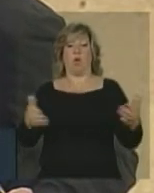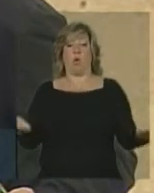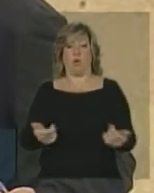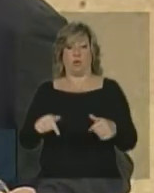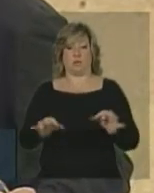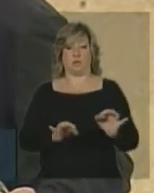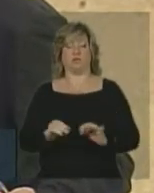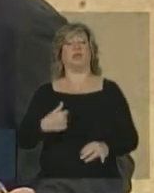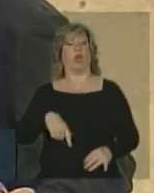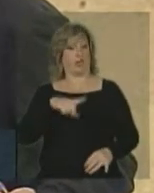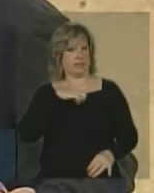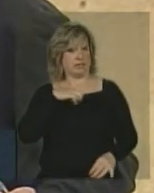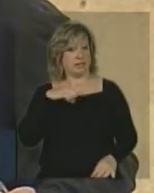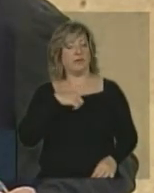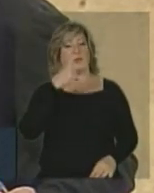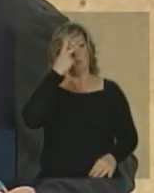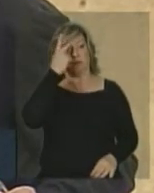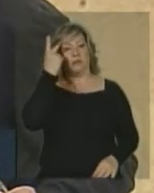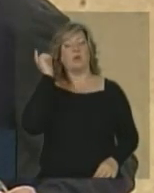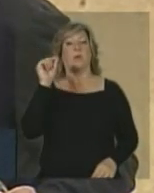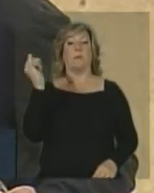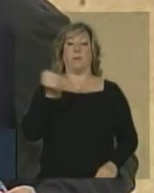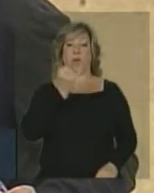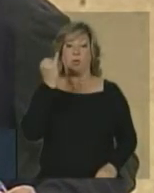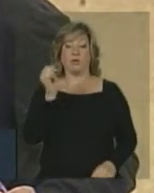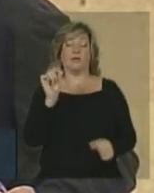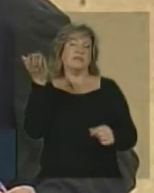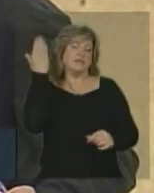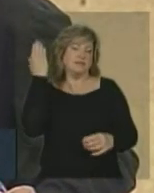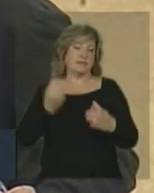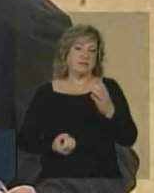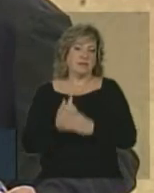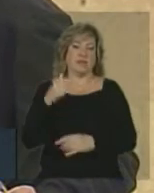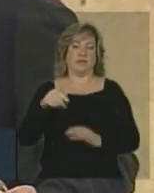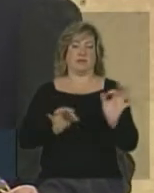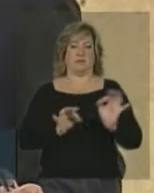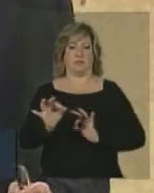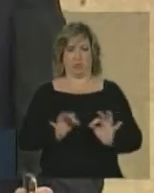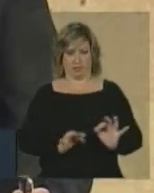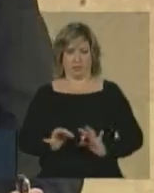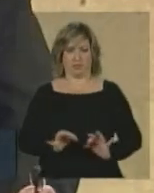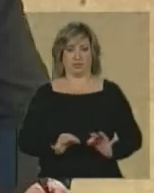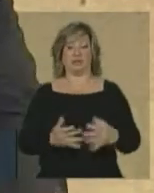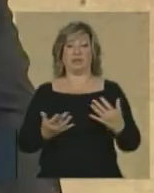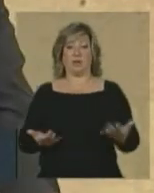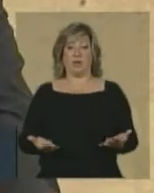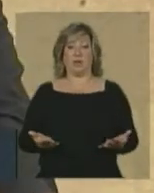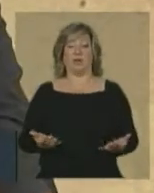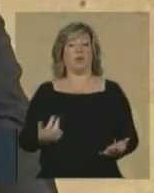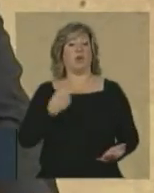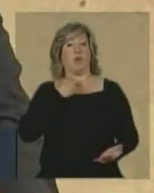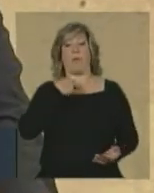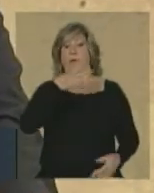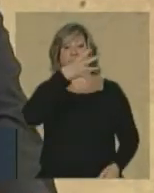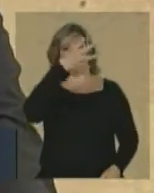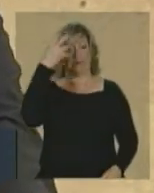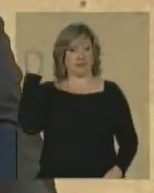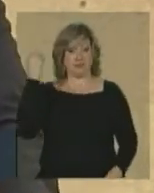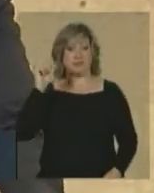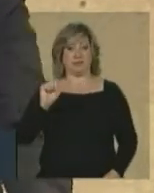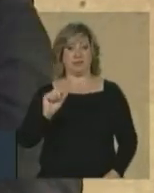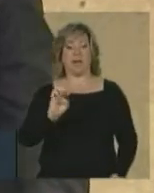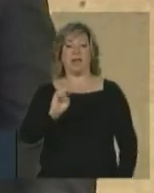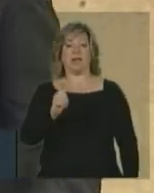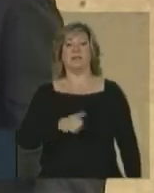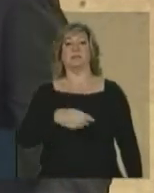Nós tivemos peças importantes na elaboração deste projeto. E eu não poderia deixar de lembrar e agradecer o